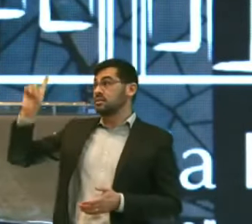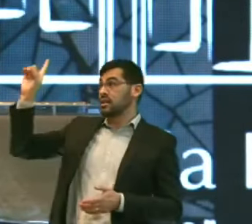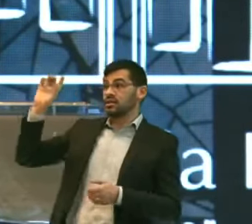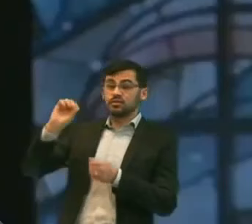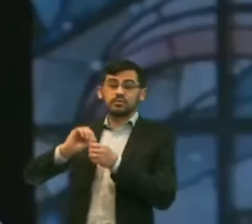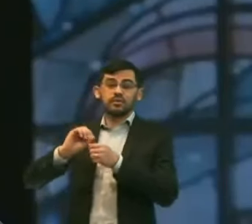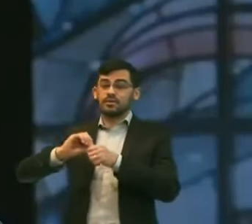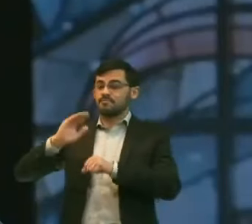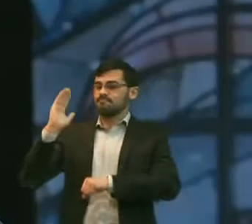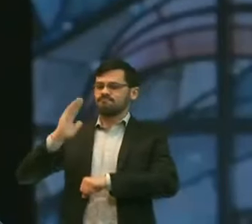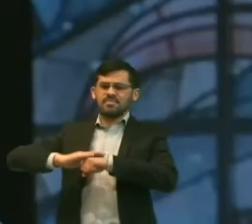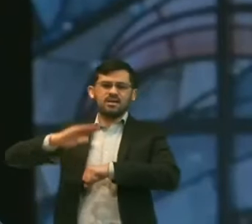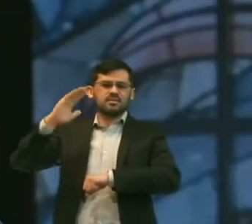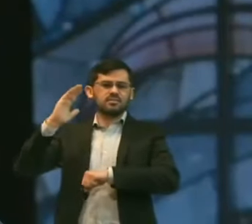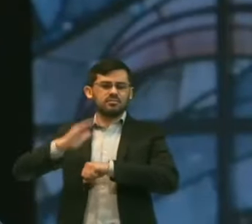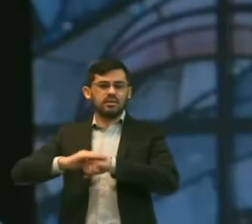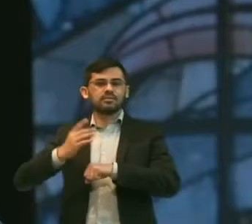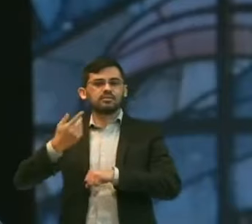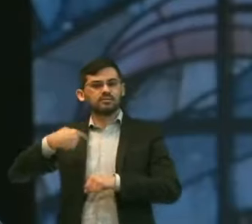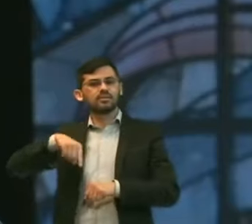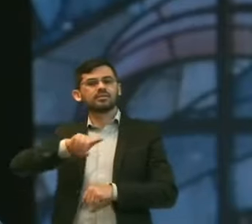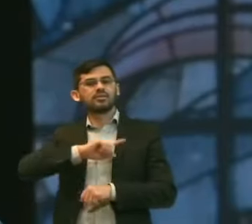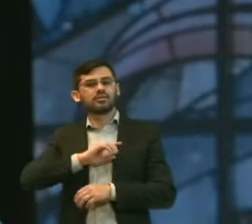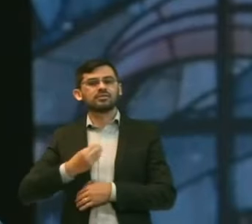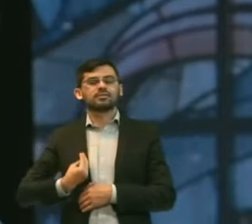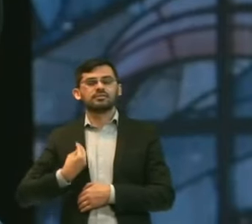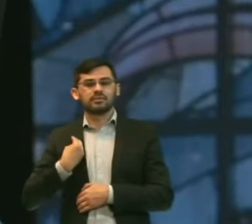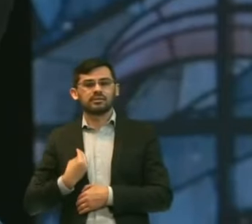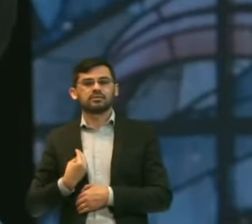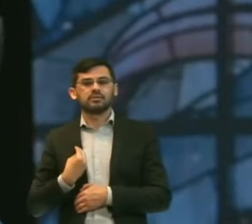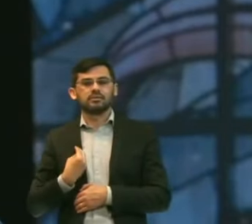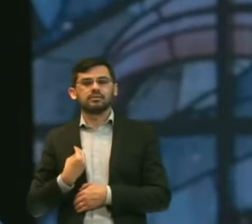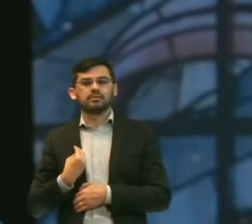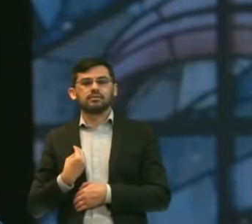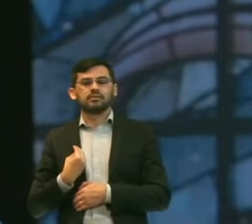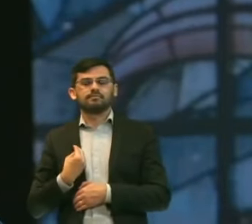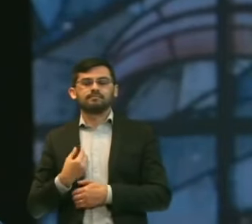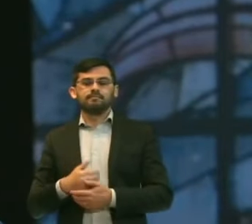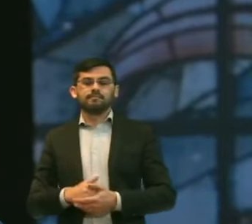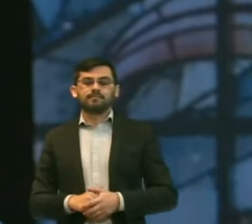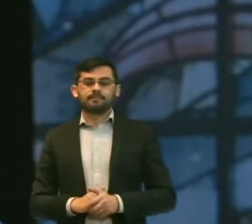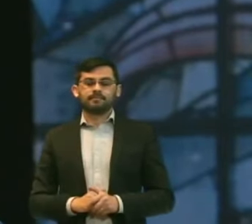Ela não gosta dessa versão Ela gosta dessa Mais abundantemente além